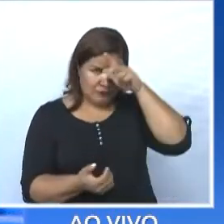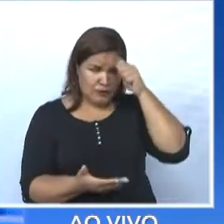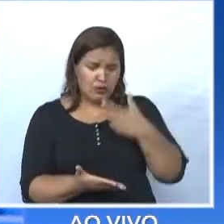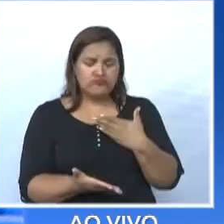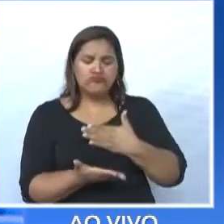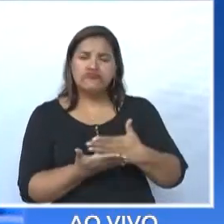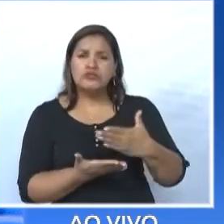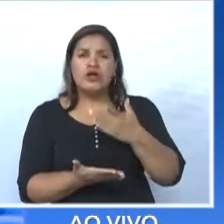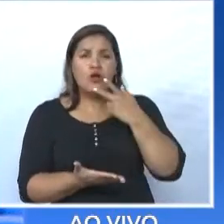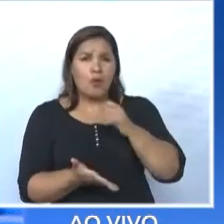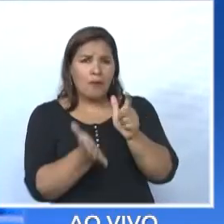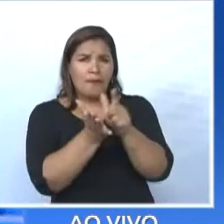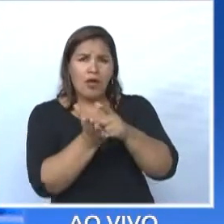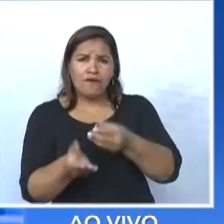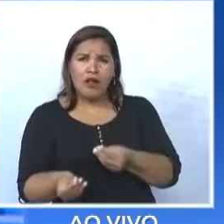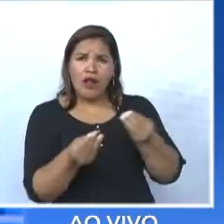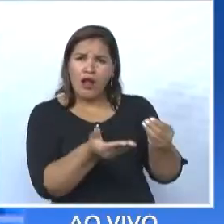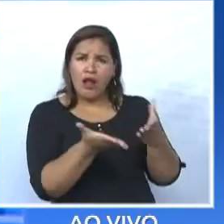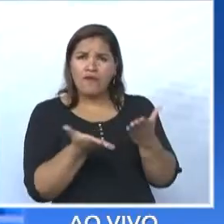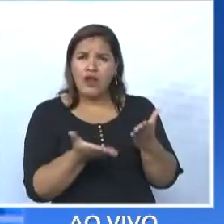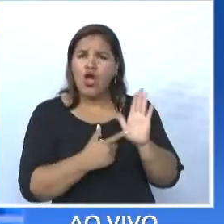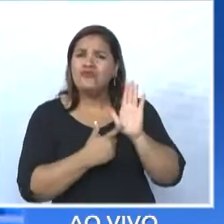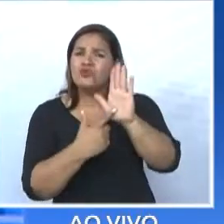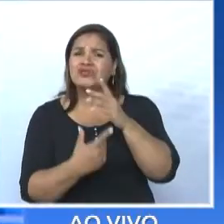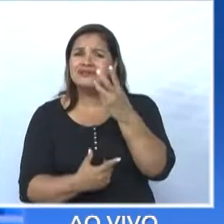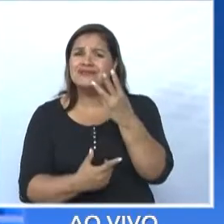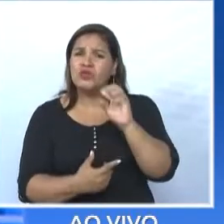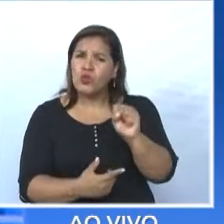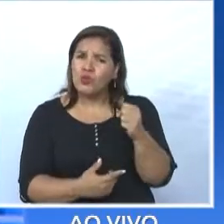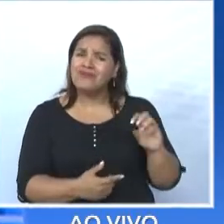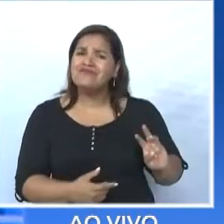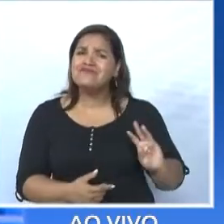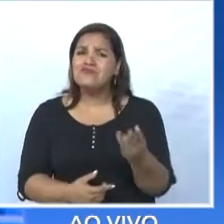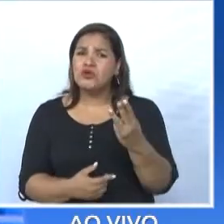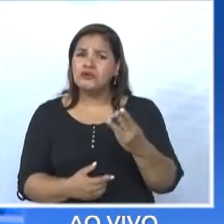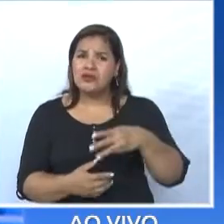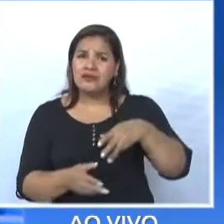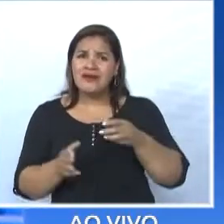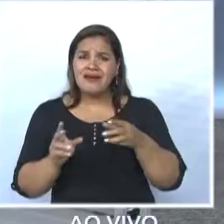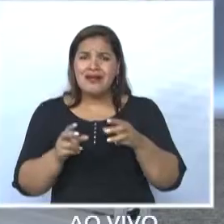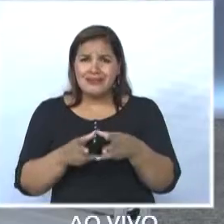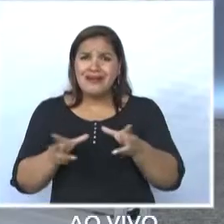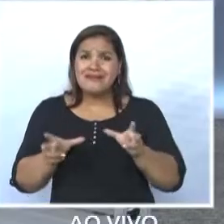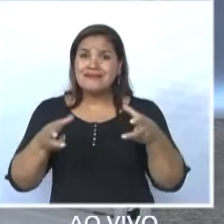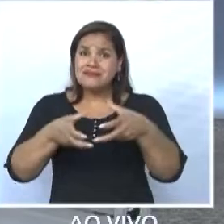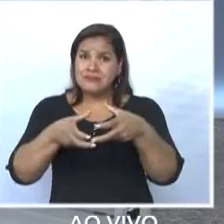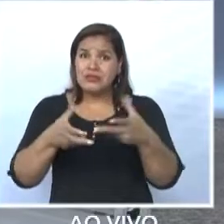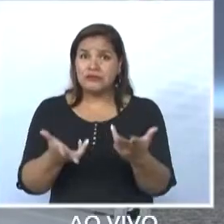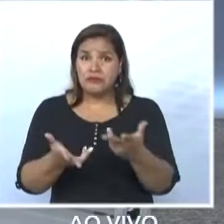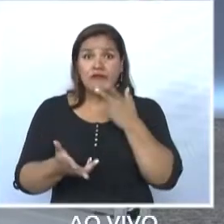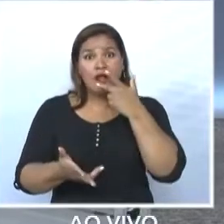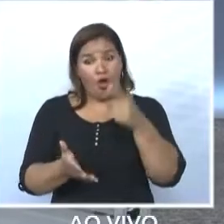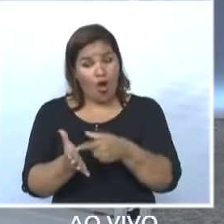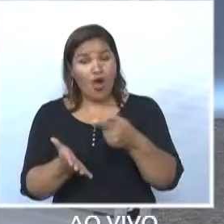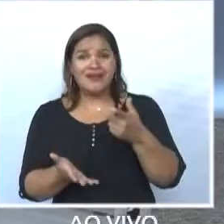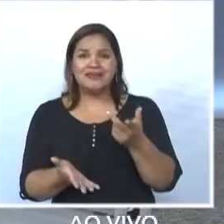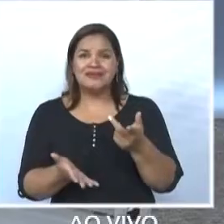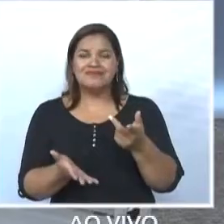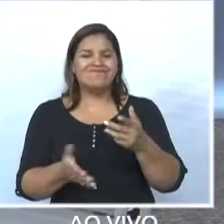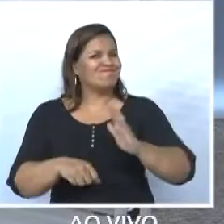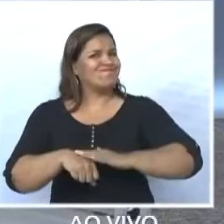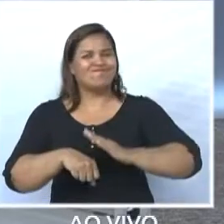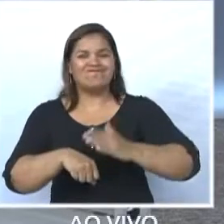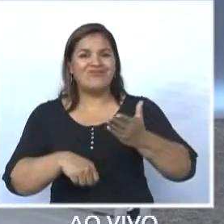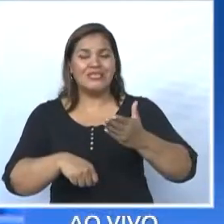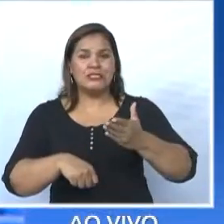38 milhões, apresentei na Câmara como prestação de conta. No Isso. E aí, como ele não fez, eu construí